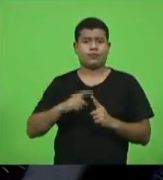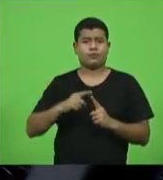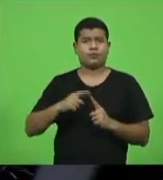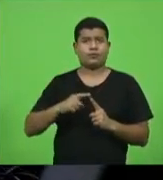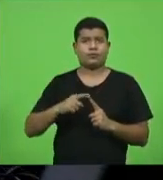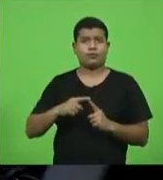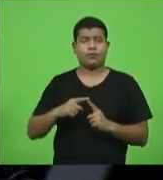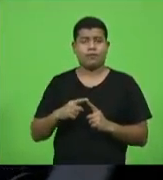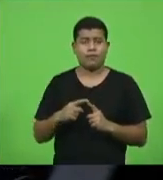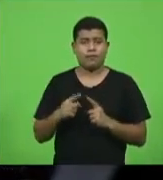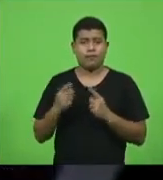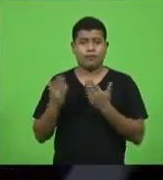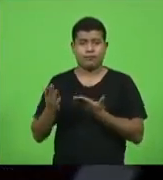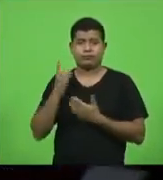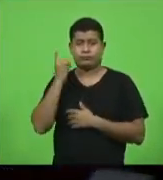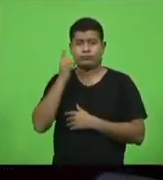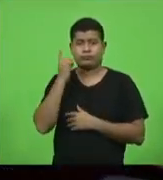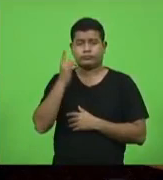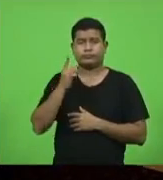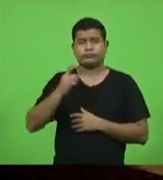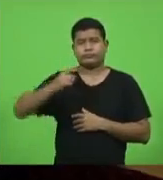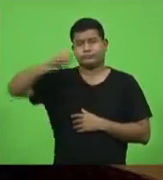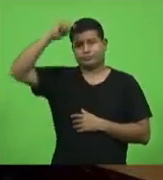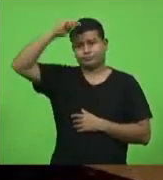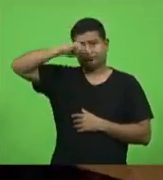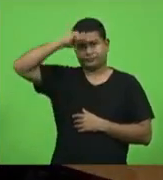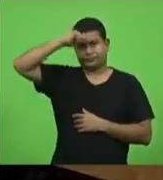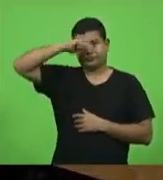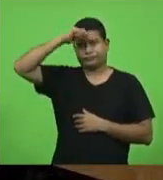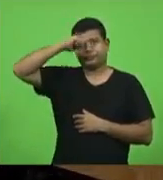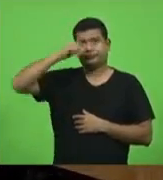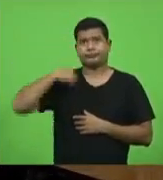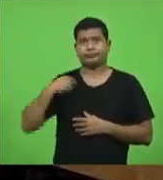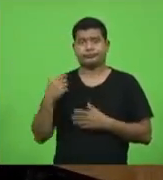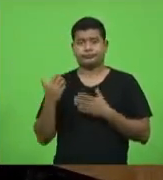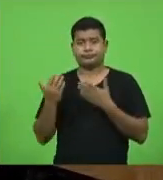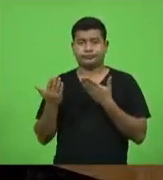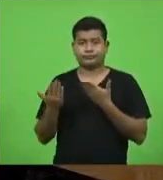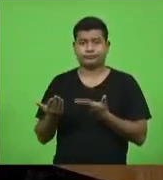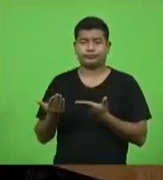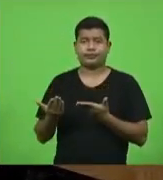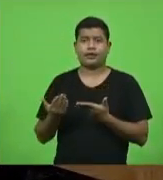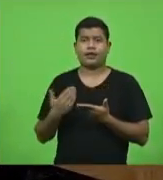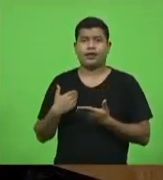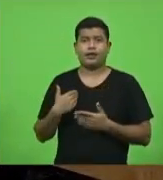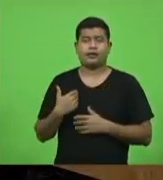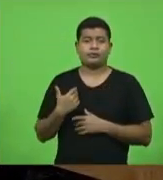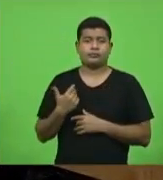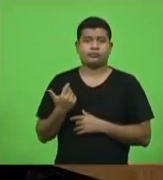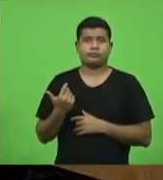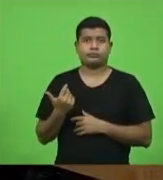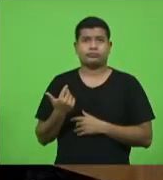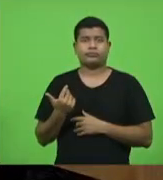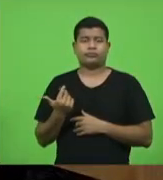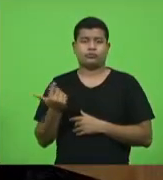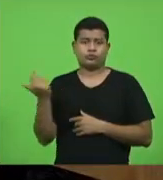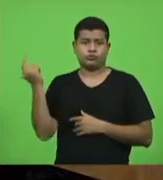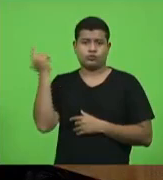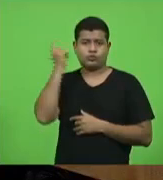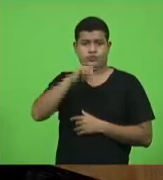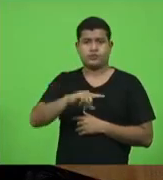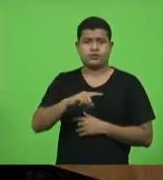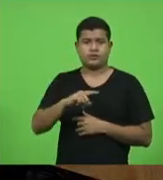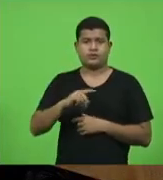do deputado Maurício Scudillac que saindo recentemente da infecção da covid